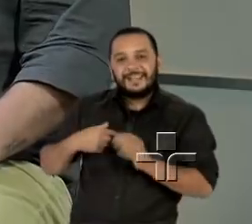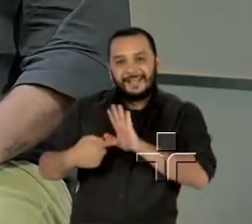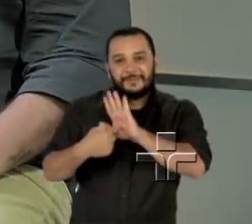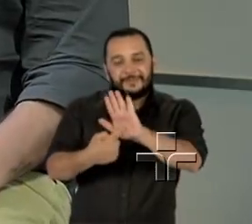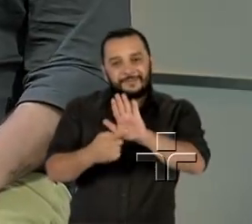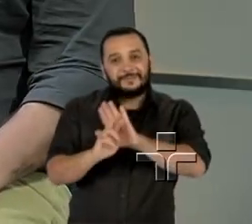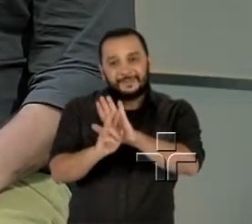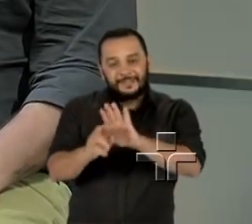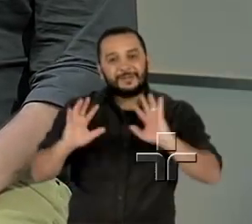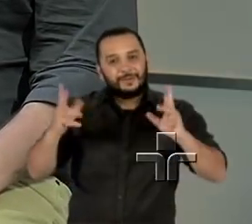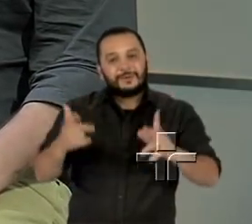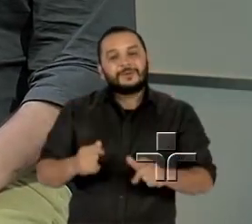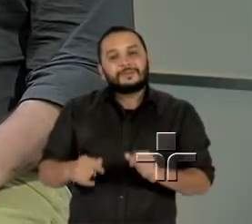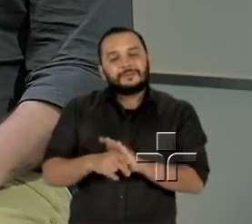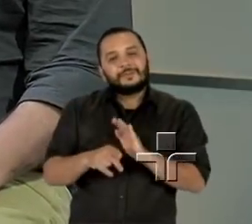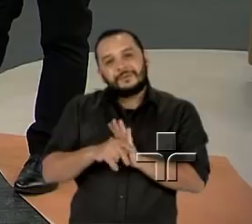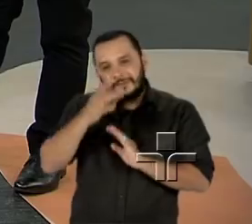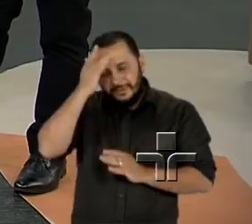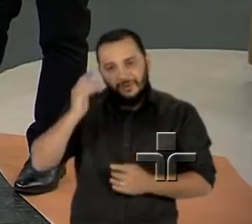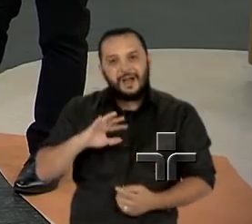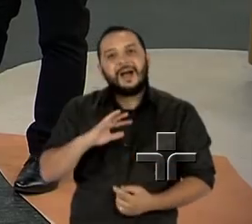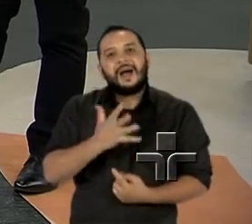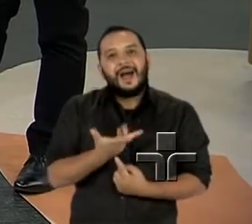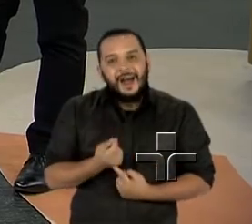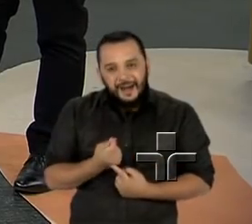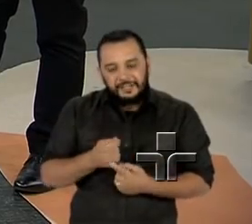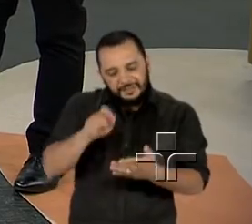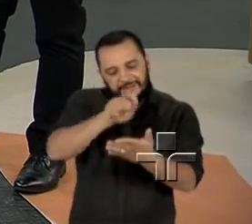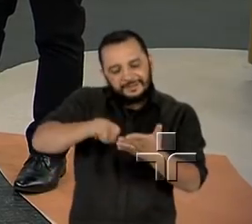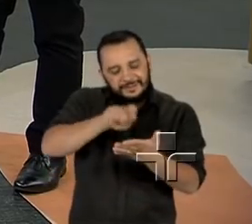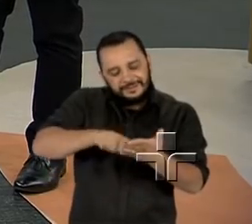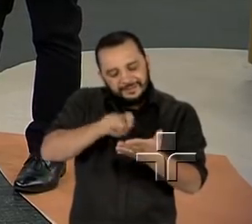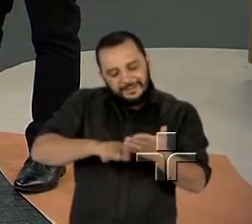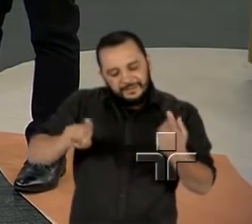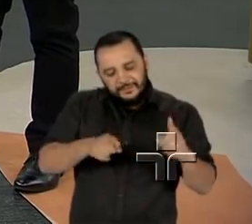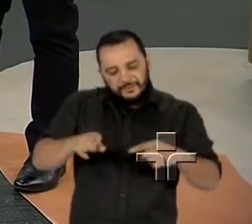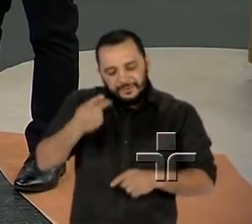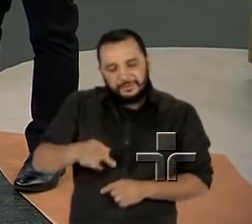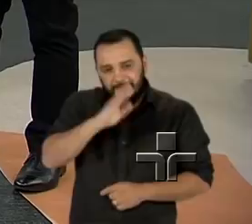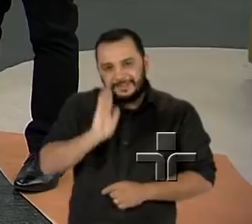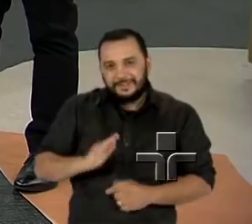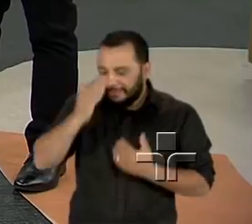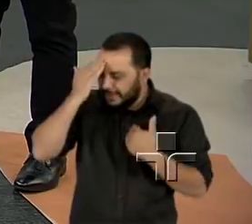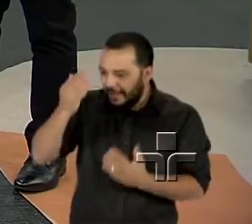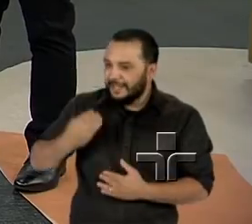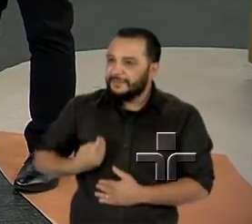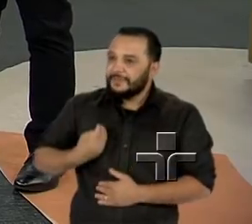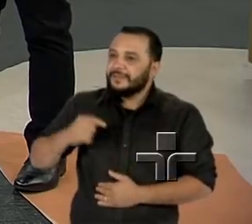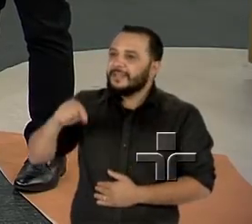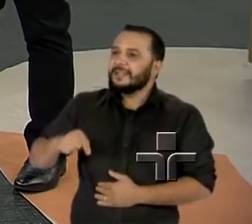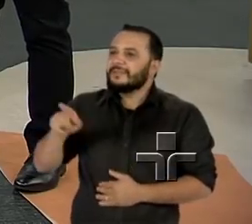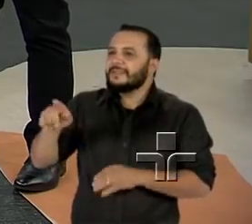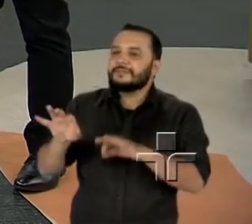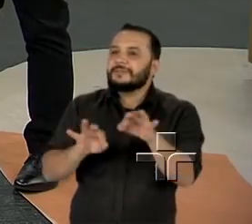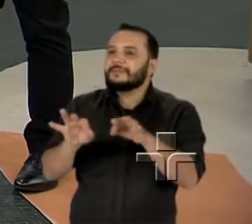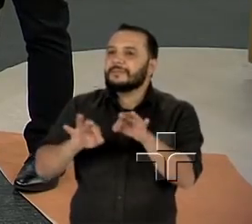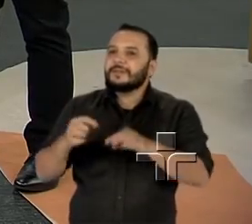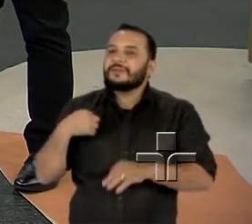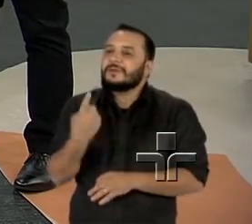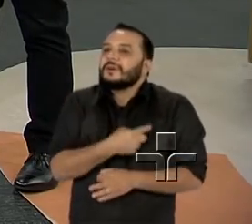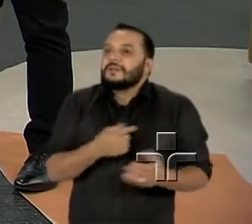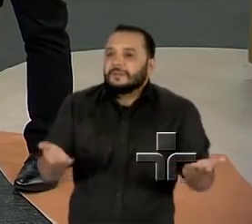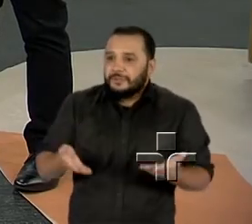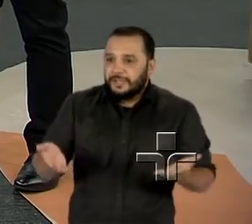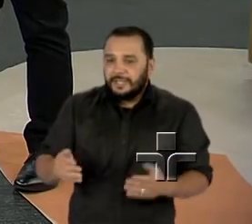compositores do Brasil. Bem-vindos, senhores, obrigado por vir aqui ao JC1. Júnior, o você preparou para a gente ouvir hoje?